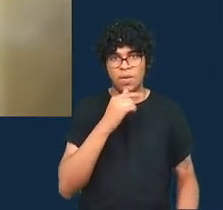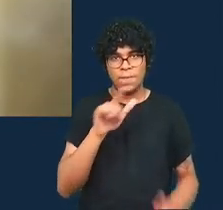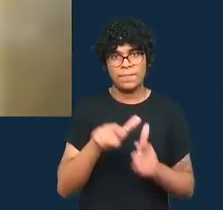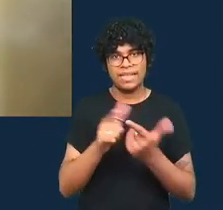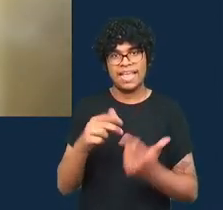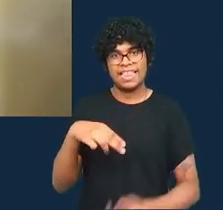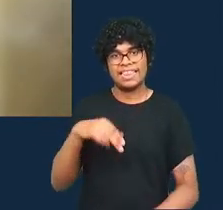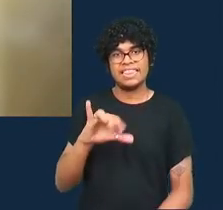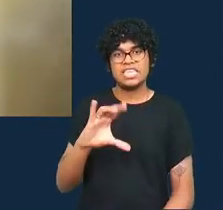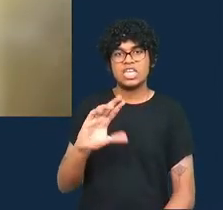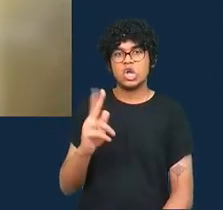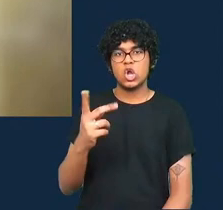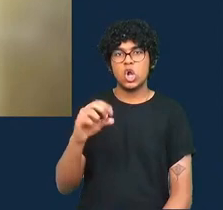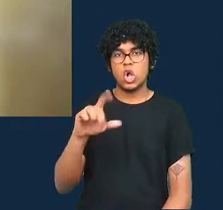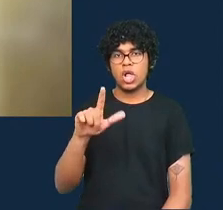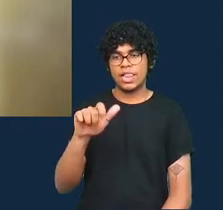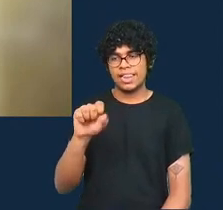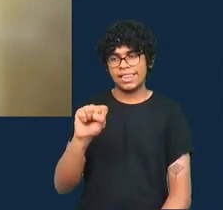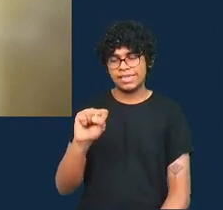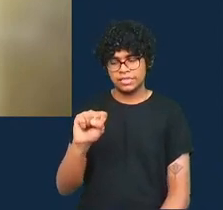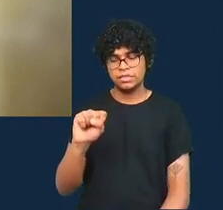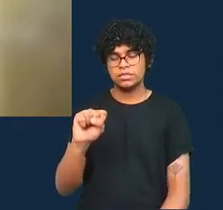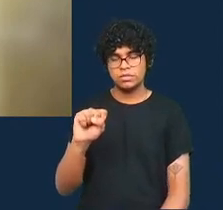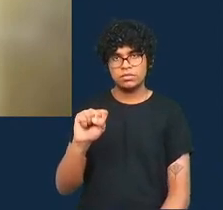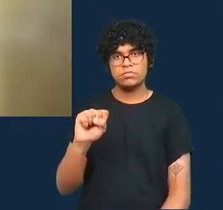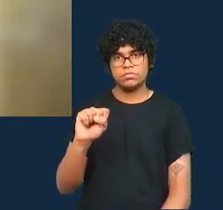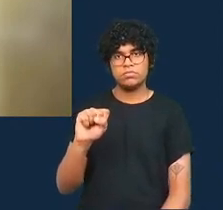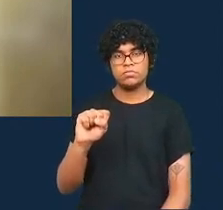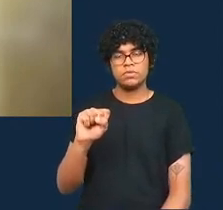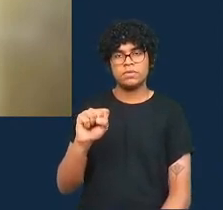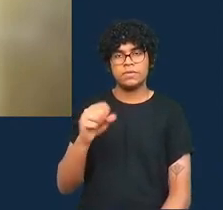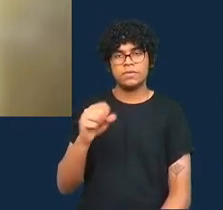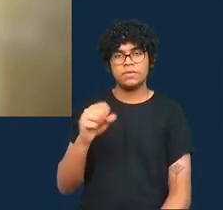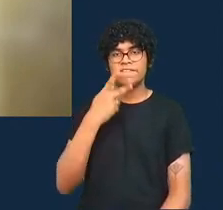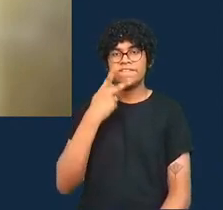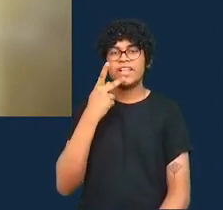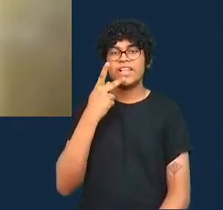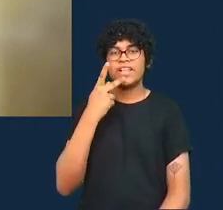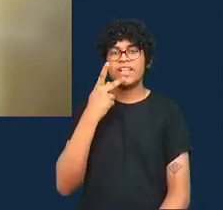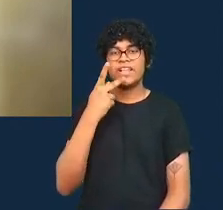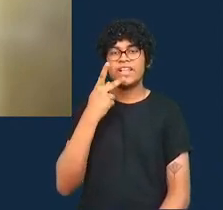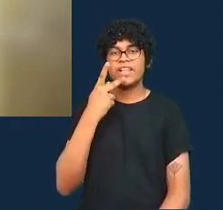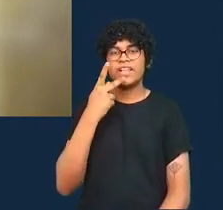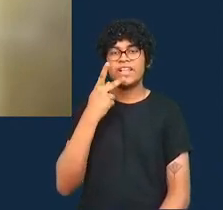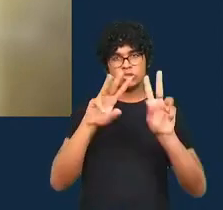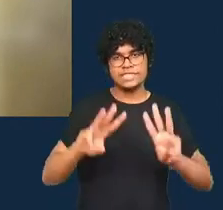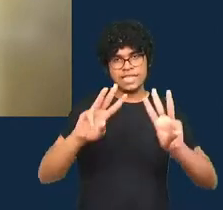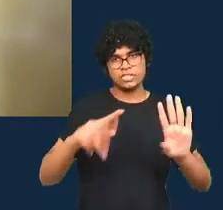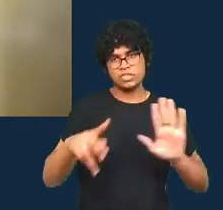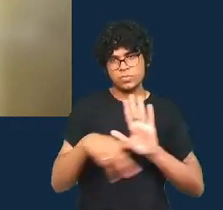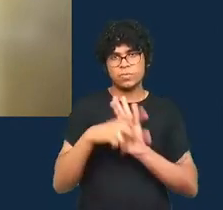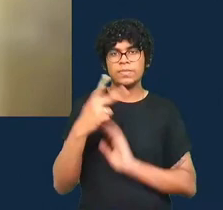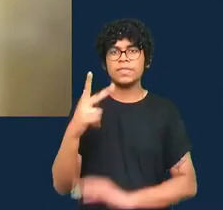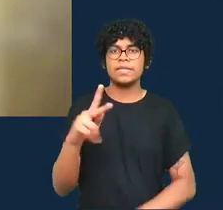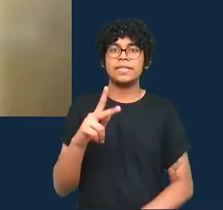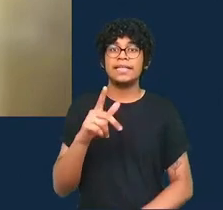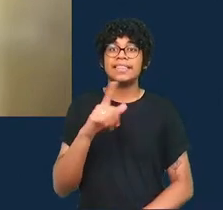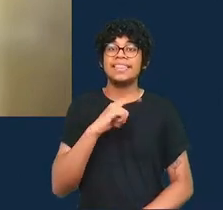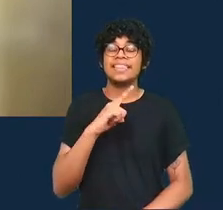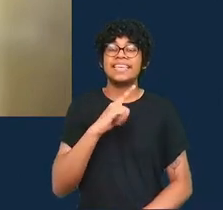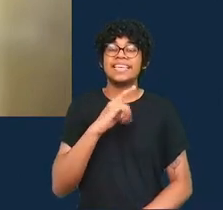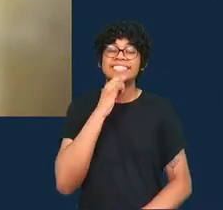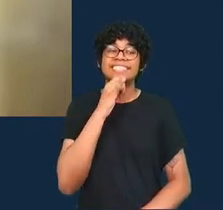no seu blog ele dá um exemplo do que ele conta aos seus alunos sobre como que os números